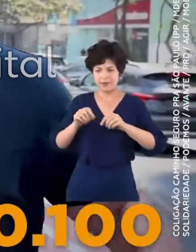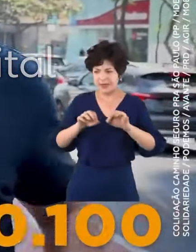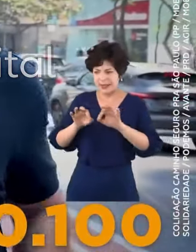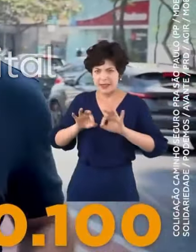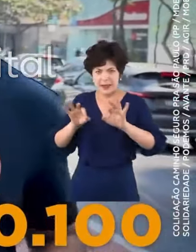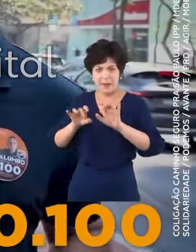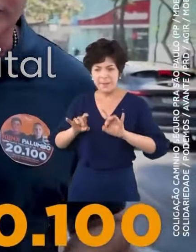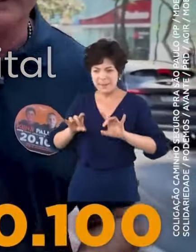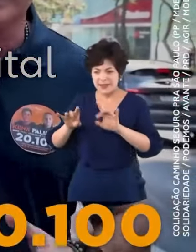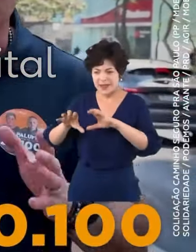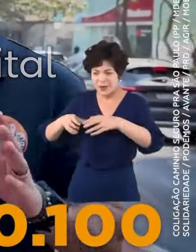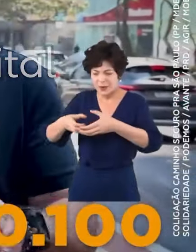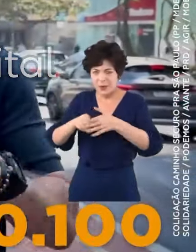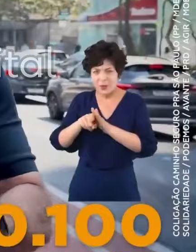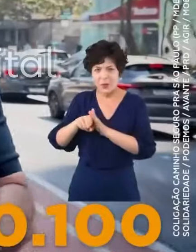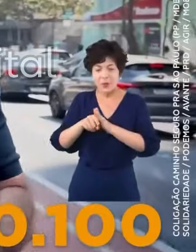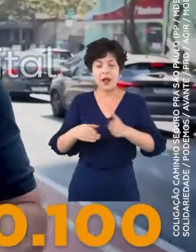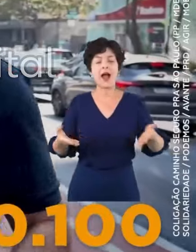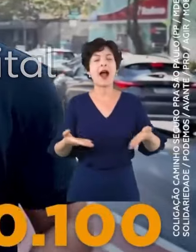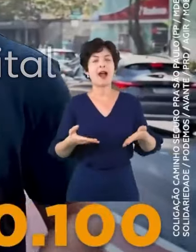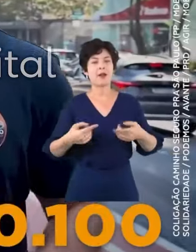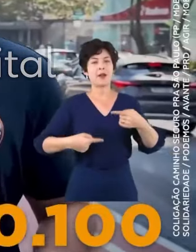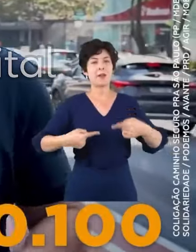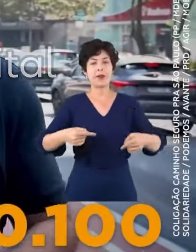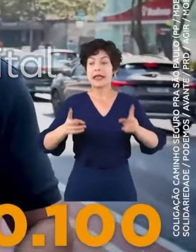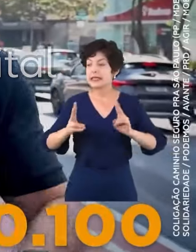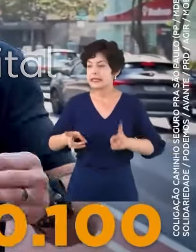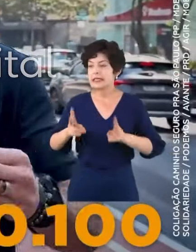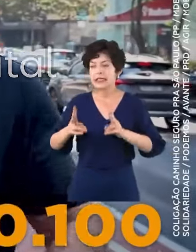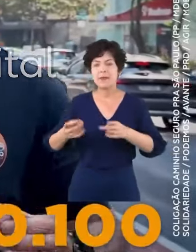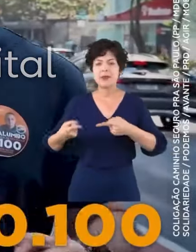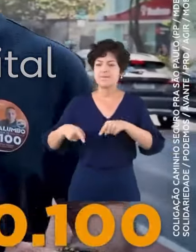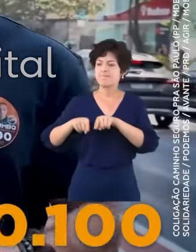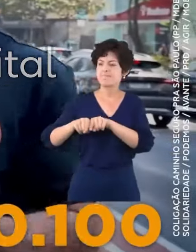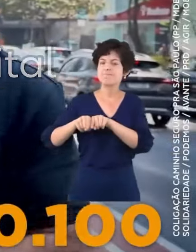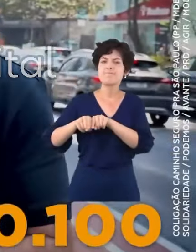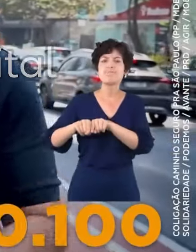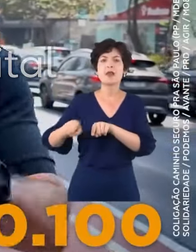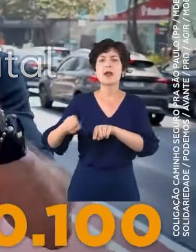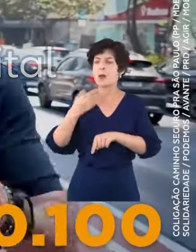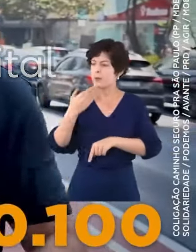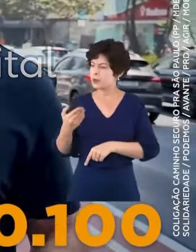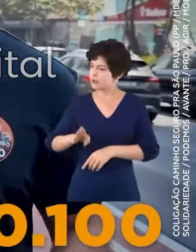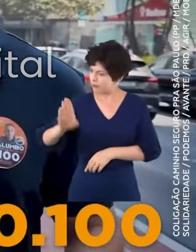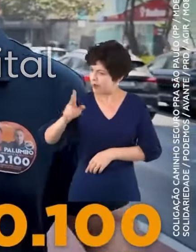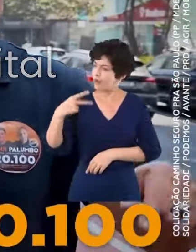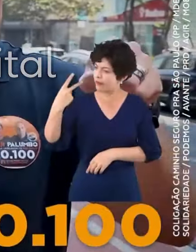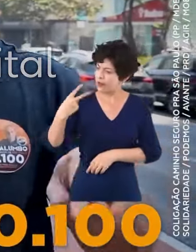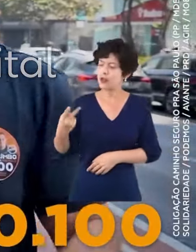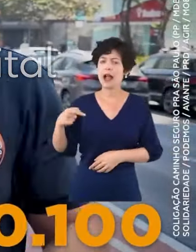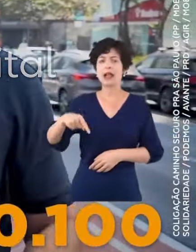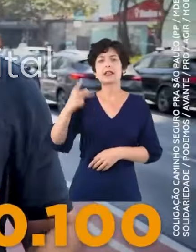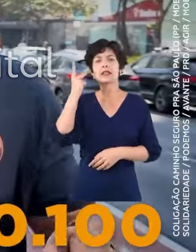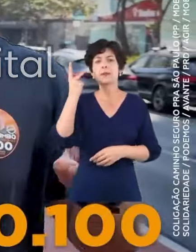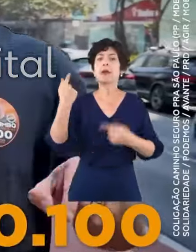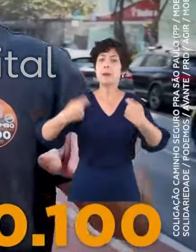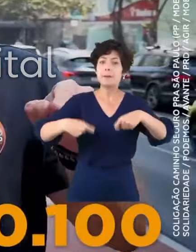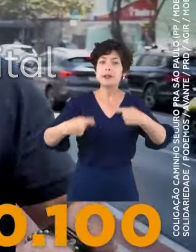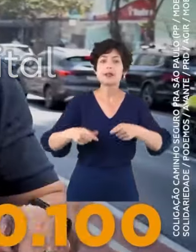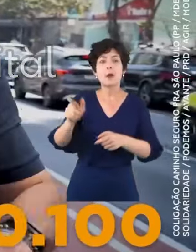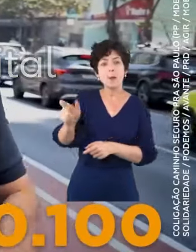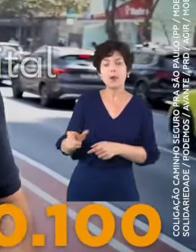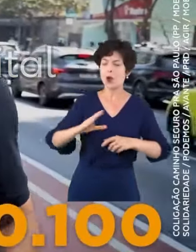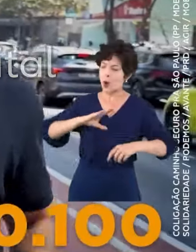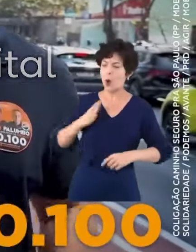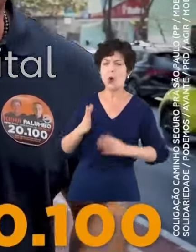especiais, divisão de operações especiais. Agora na política. Ele sempre foi o meu braço direito. E eu pedi para ele sair candidato a virador aqui em São Paulo. Porque a